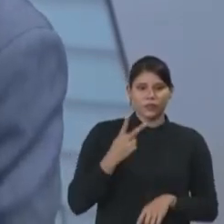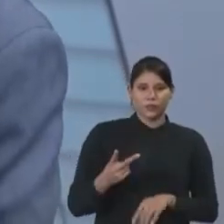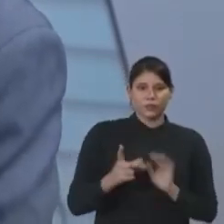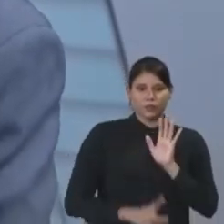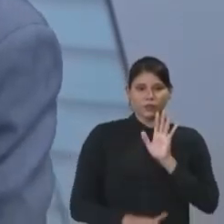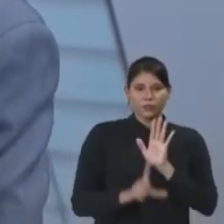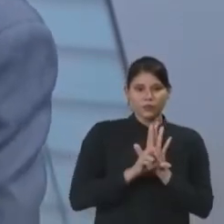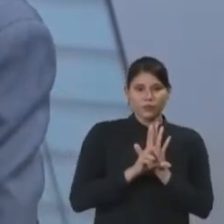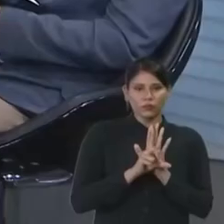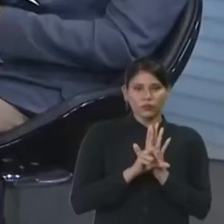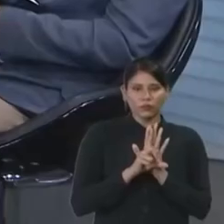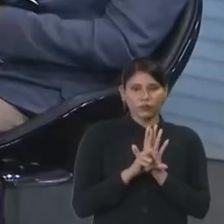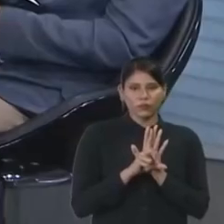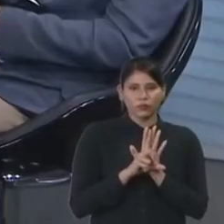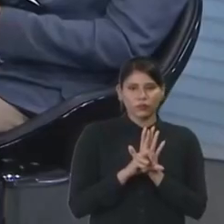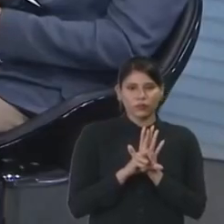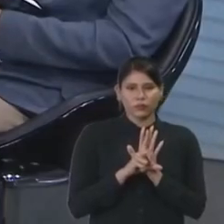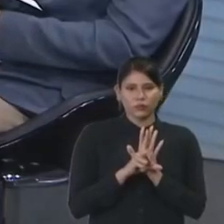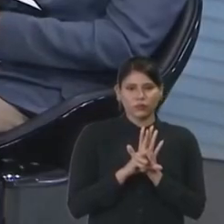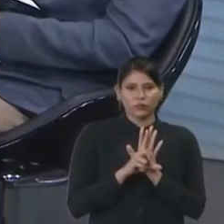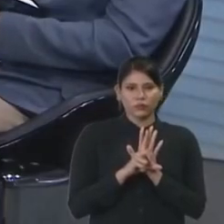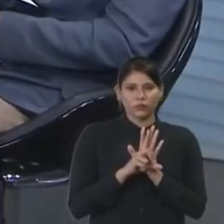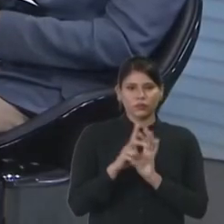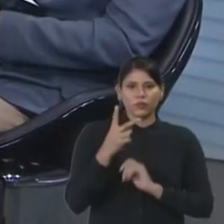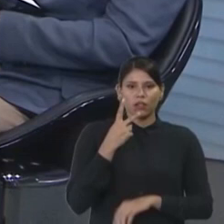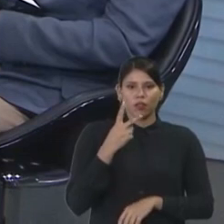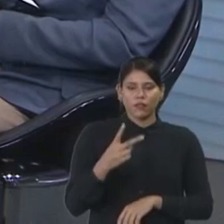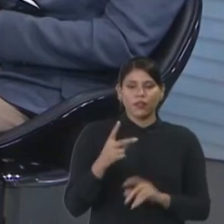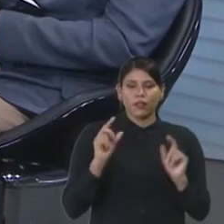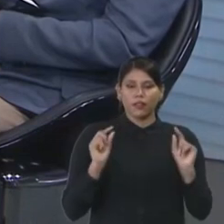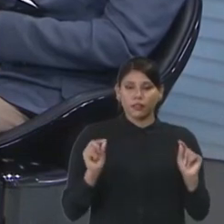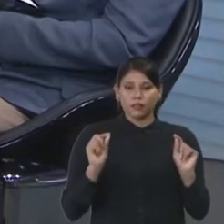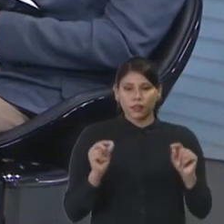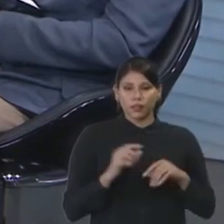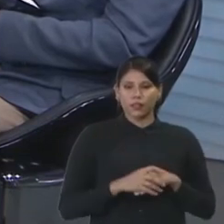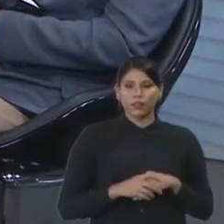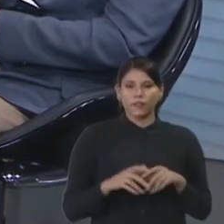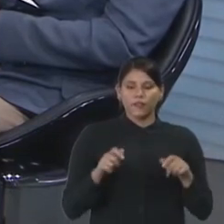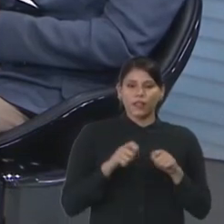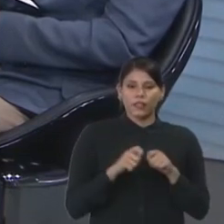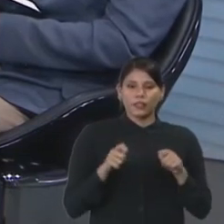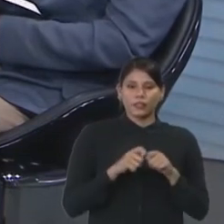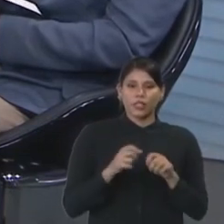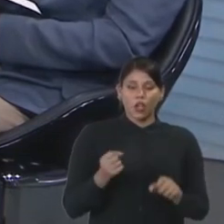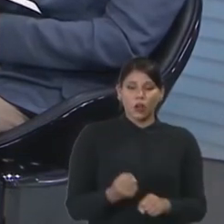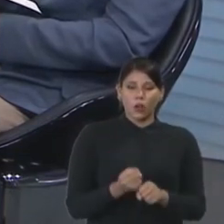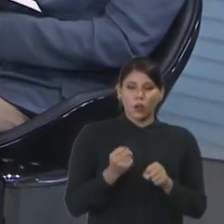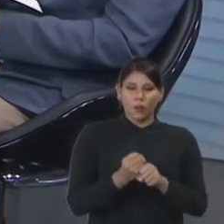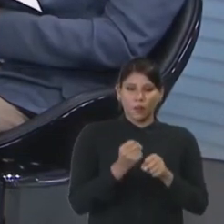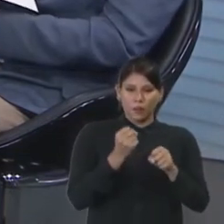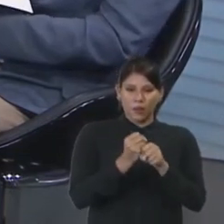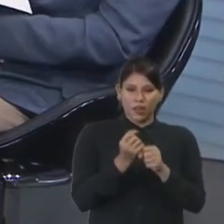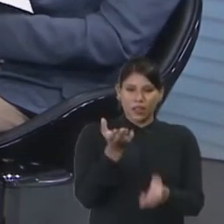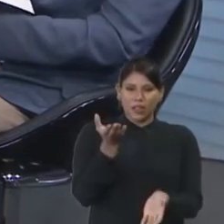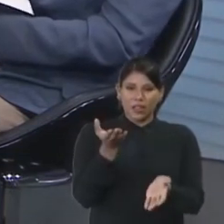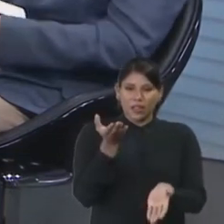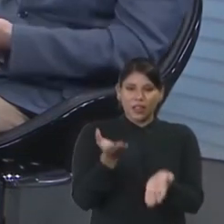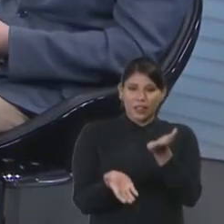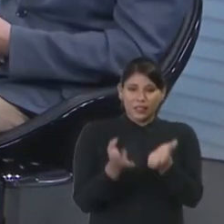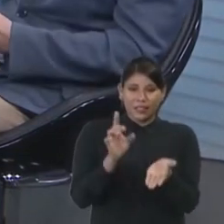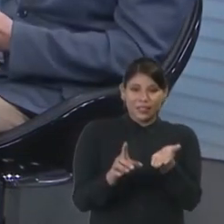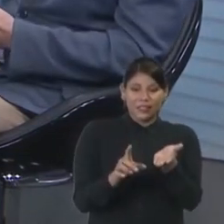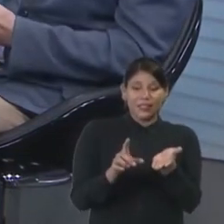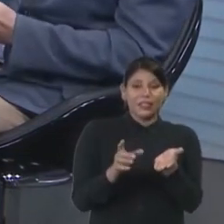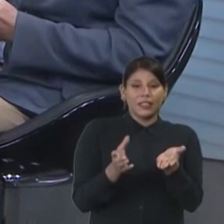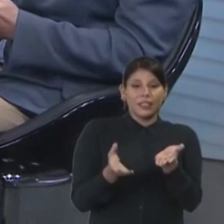que fala daquela questão de você fazer obras, licenciamento ambiental,